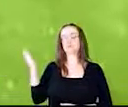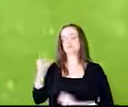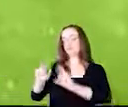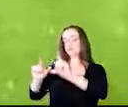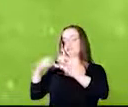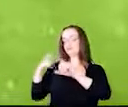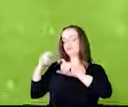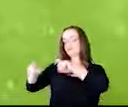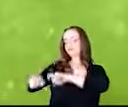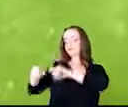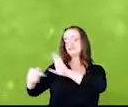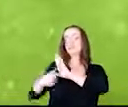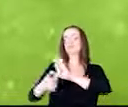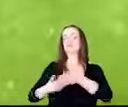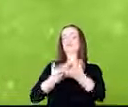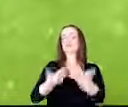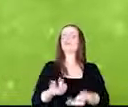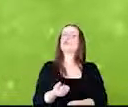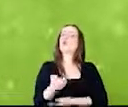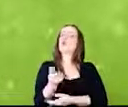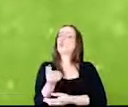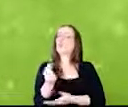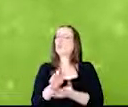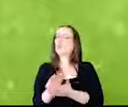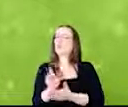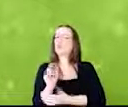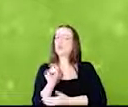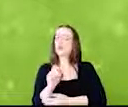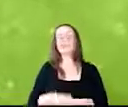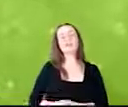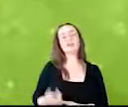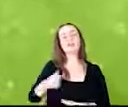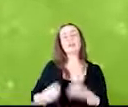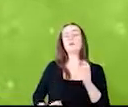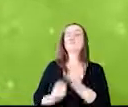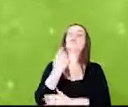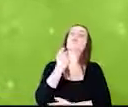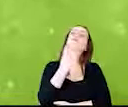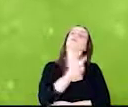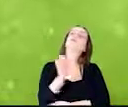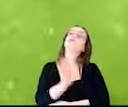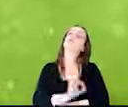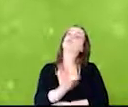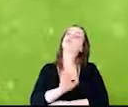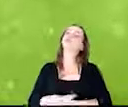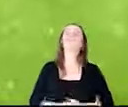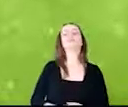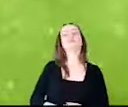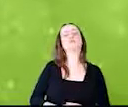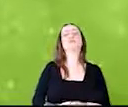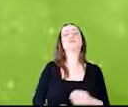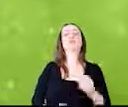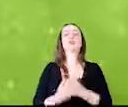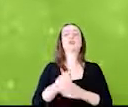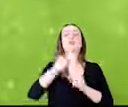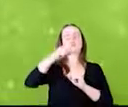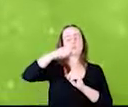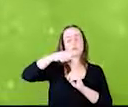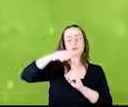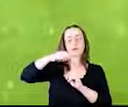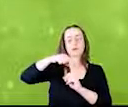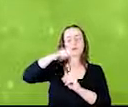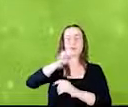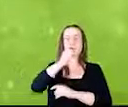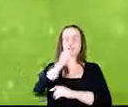mostrar para vocês quanto custa isso. Nós produzimos 20%, produzimos grãos nos outros 80%,